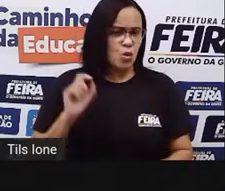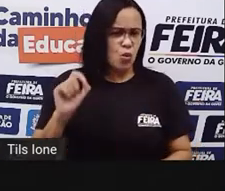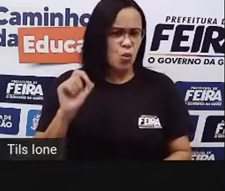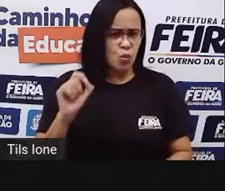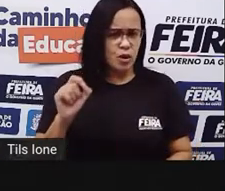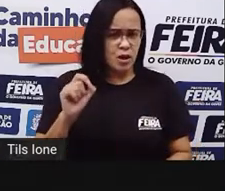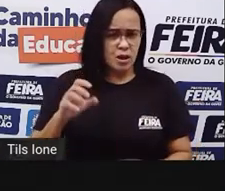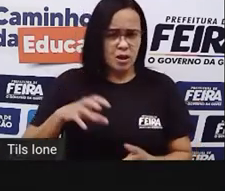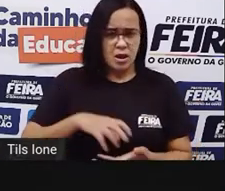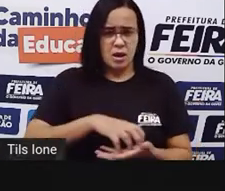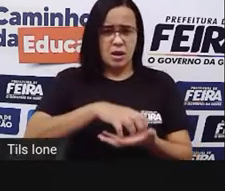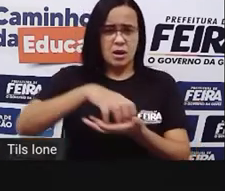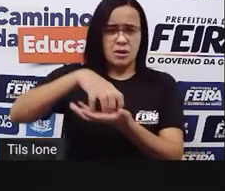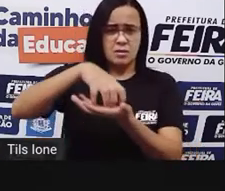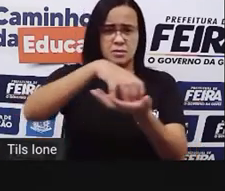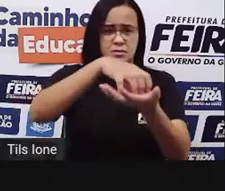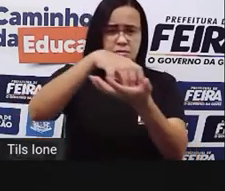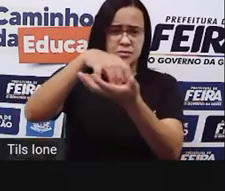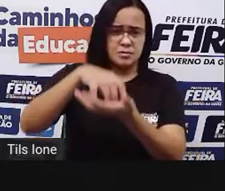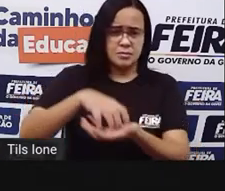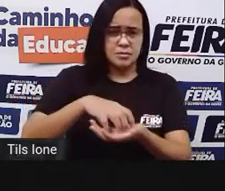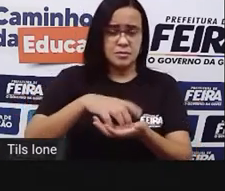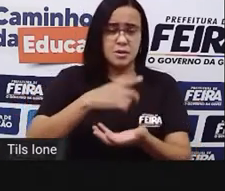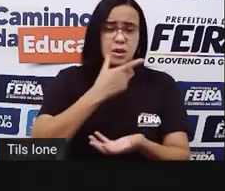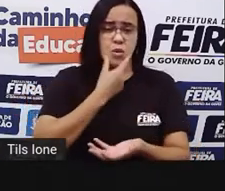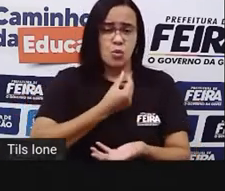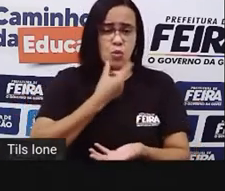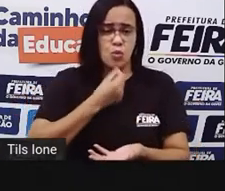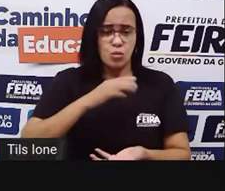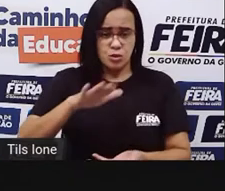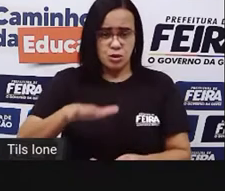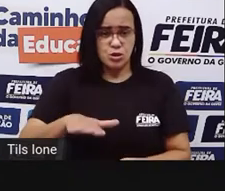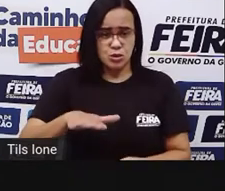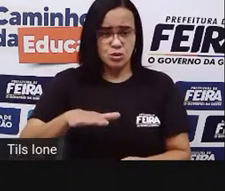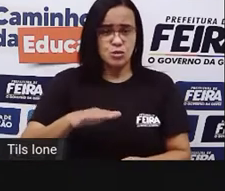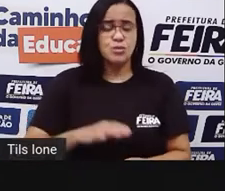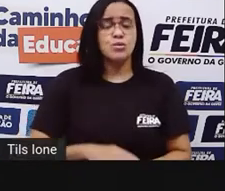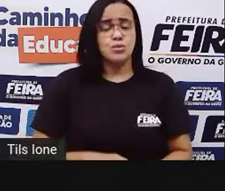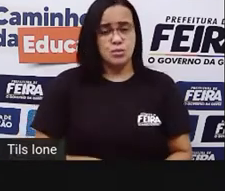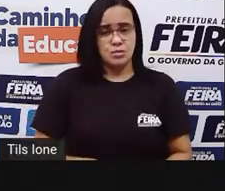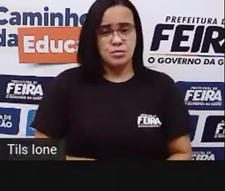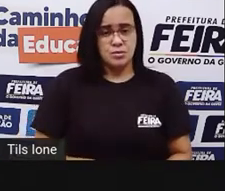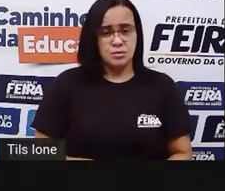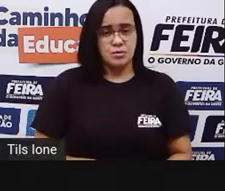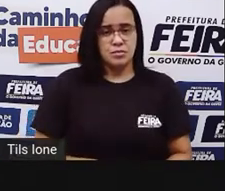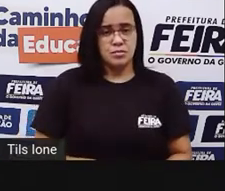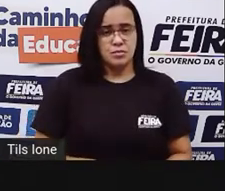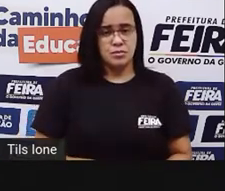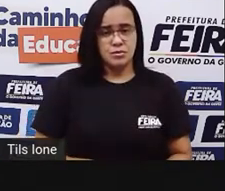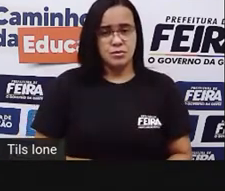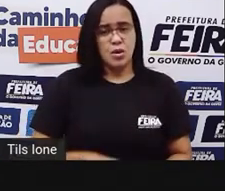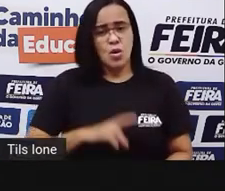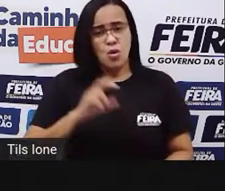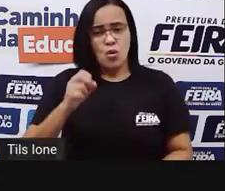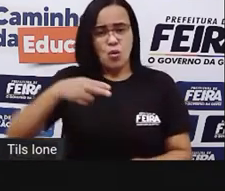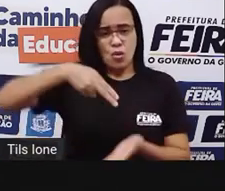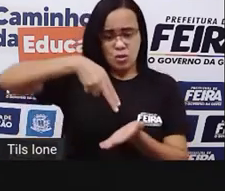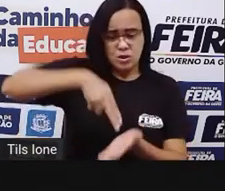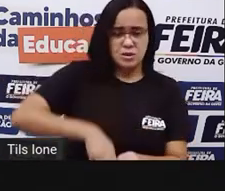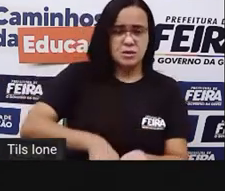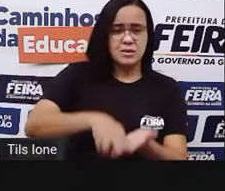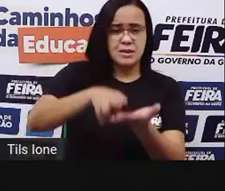nave espacial? Pode ser. É o menino? Não, o menino está do lado direito, né? Ou é o skate? Não.